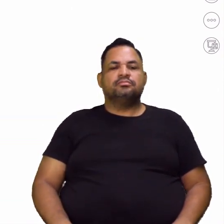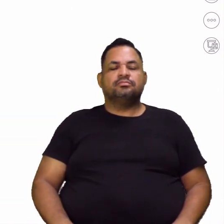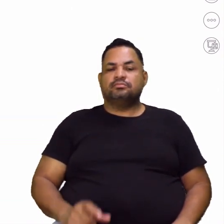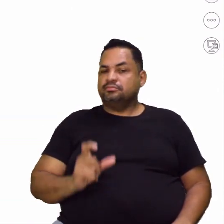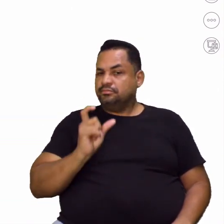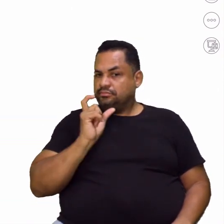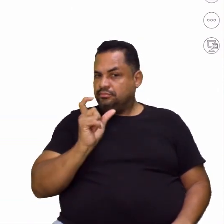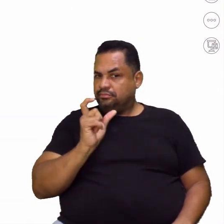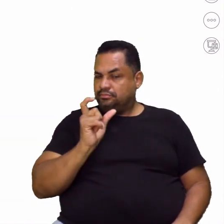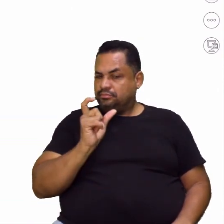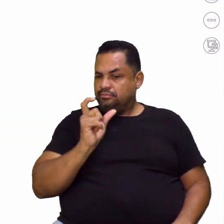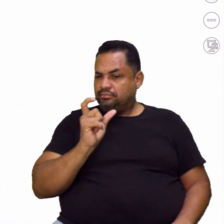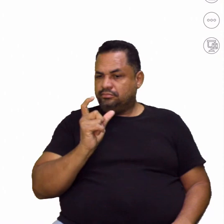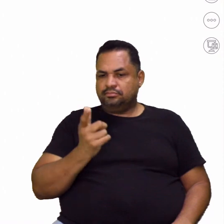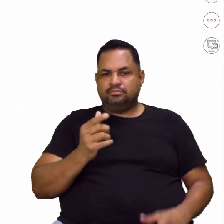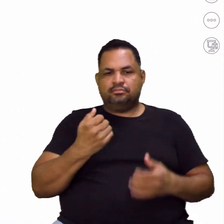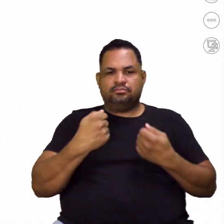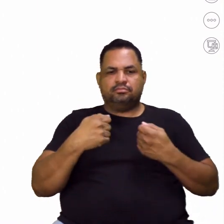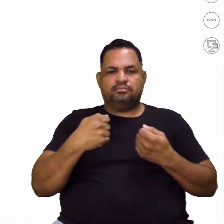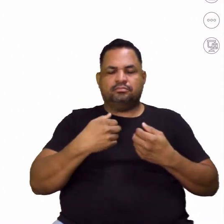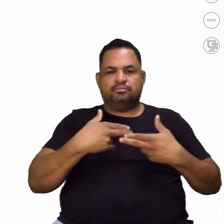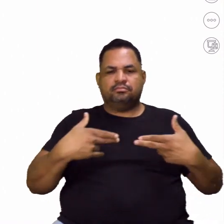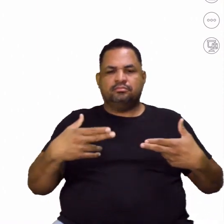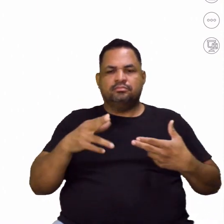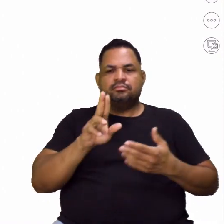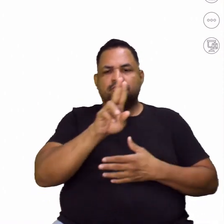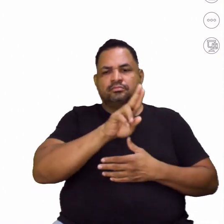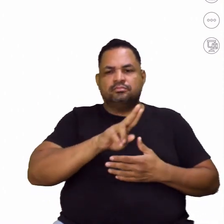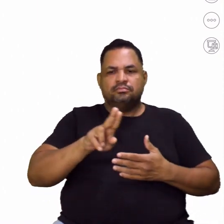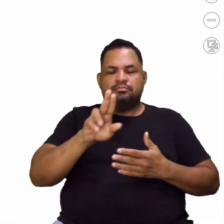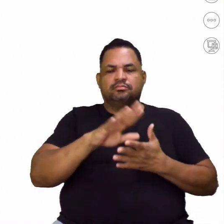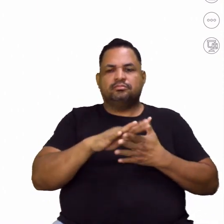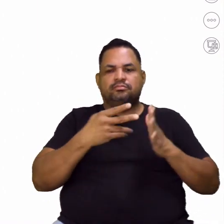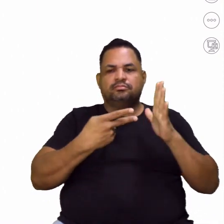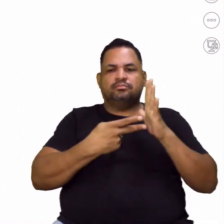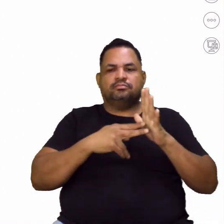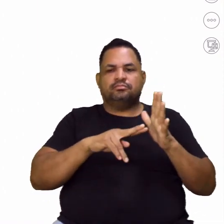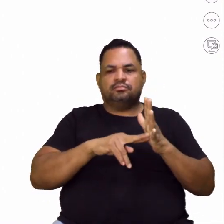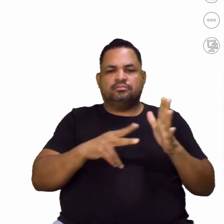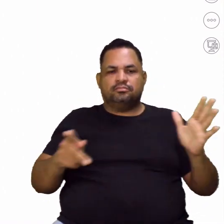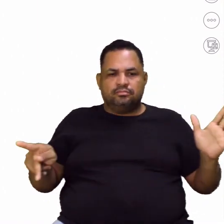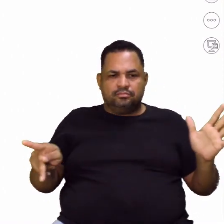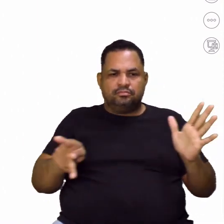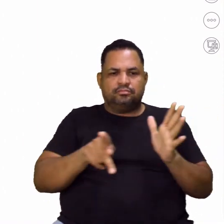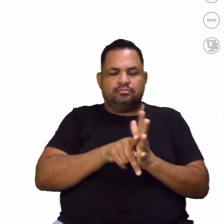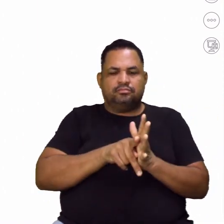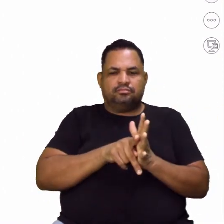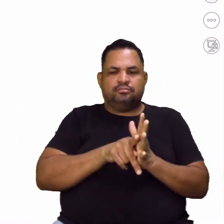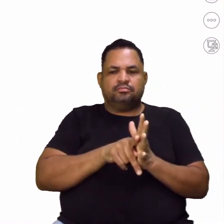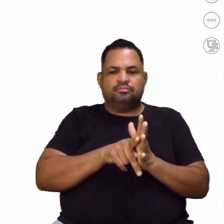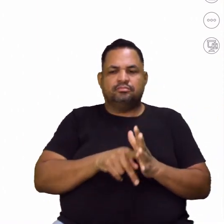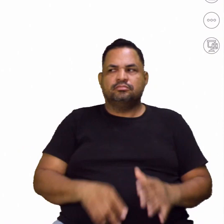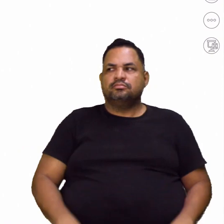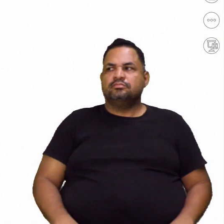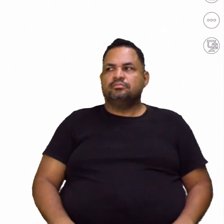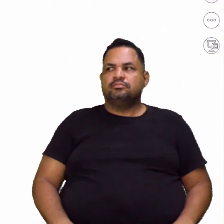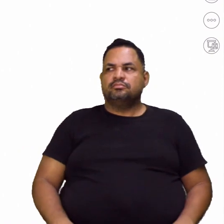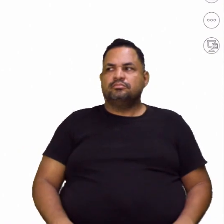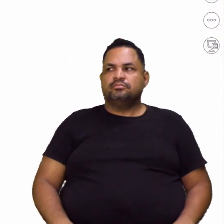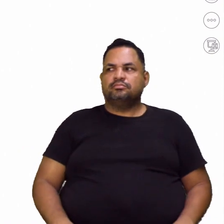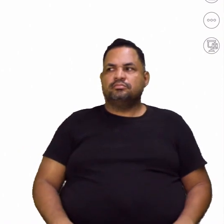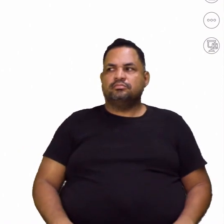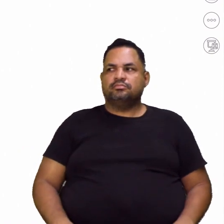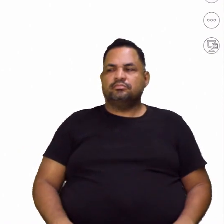As palavras podem ser empregadas no sentido próprio, ó, aquele lá